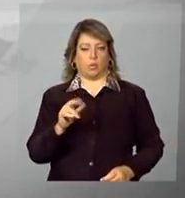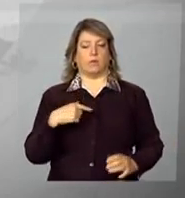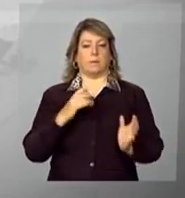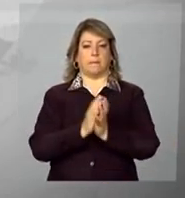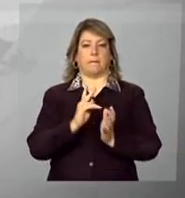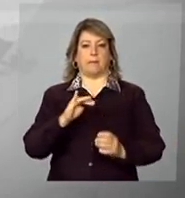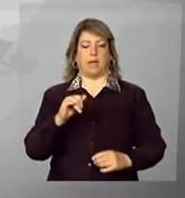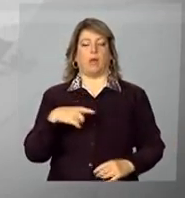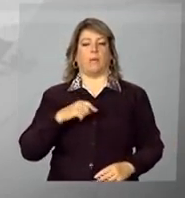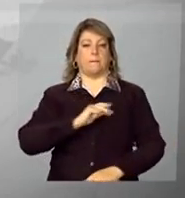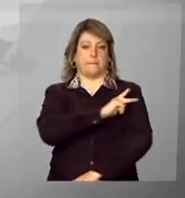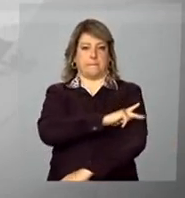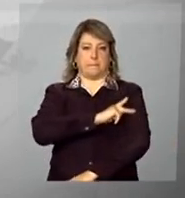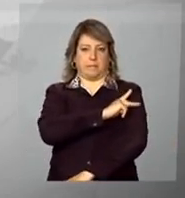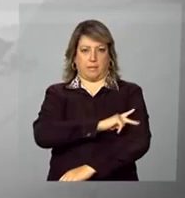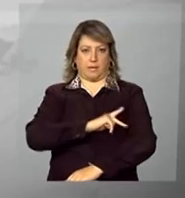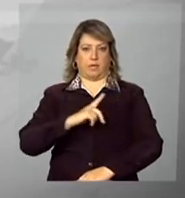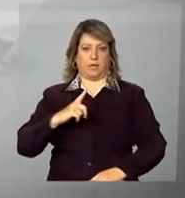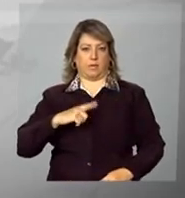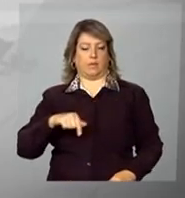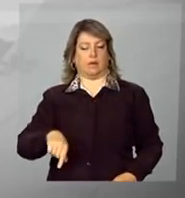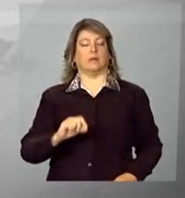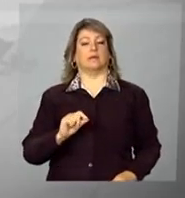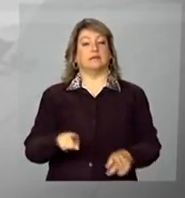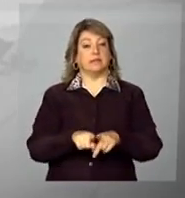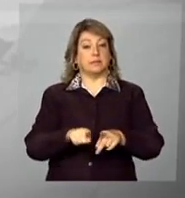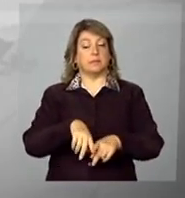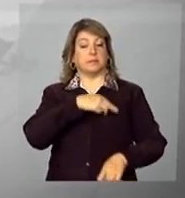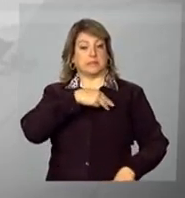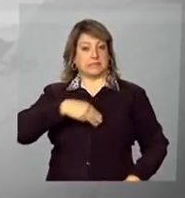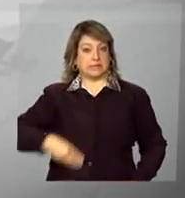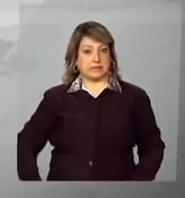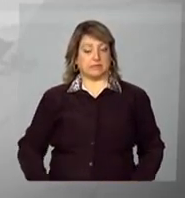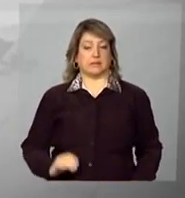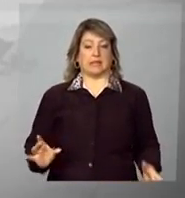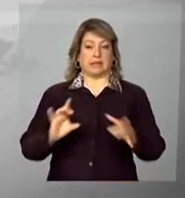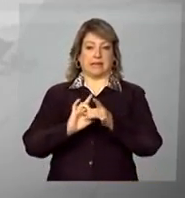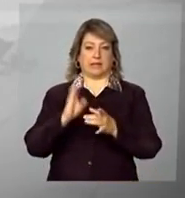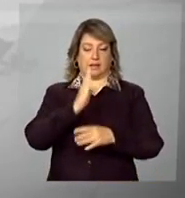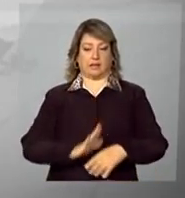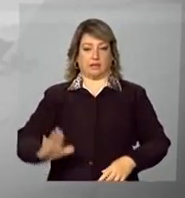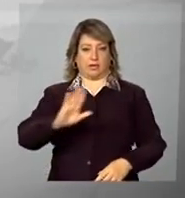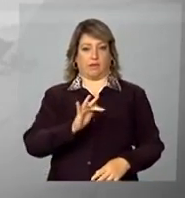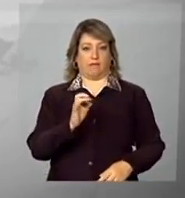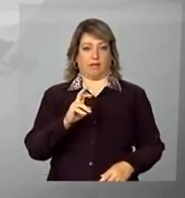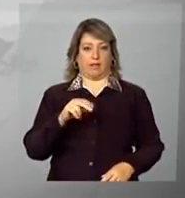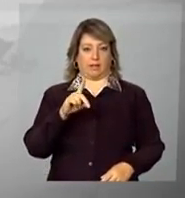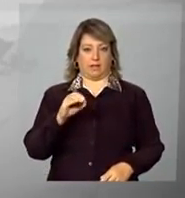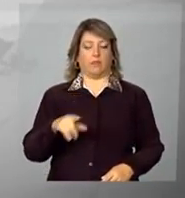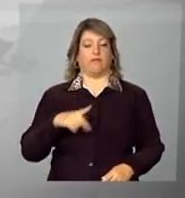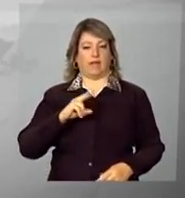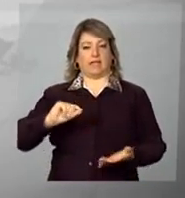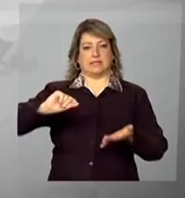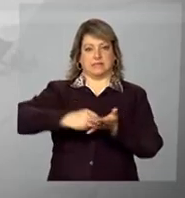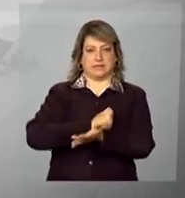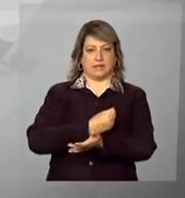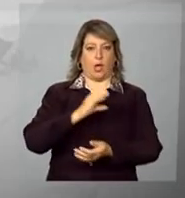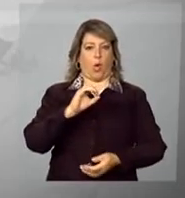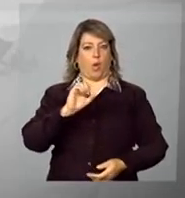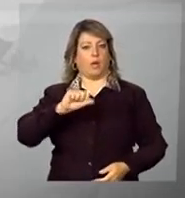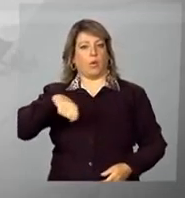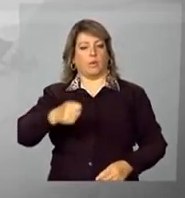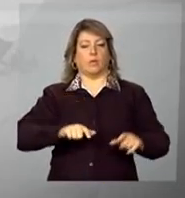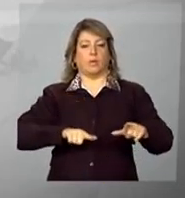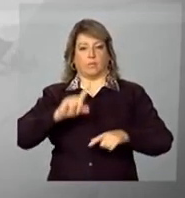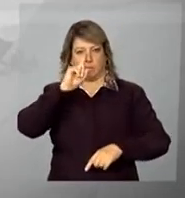Piauí. Também na cidade, o ministro da Integração Nacional, Fernando Bezerra, vai assinar ordens de serviço para obras de